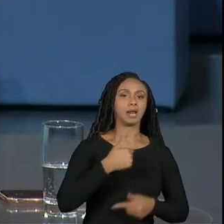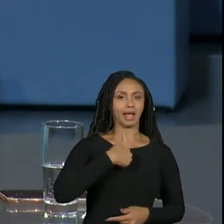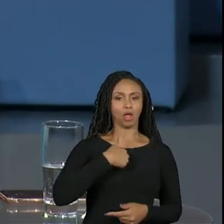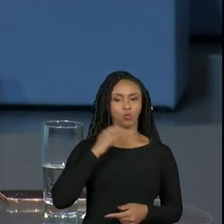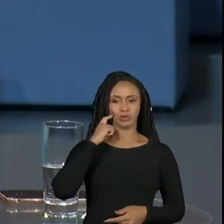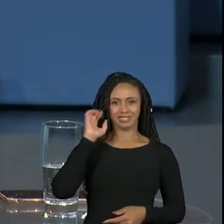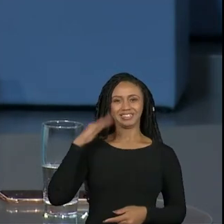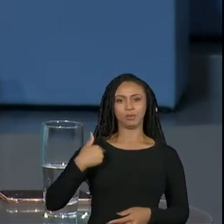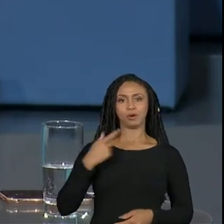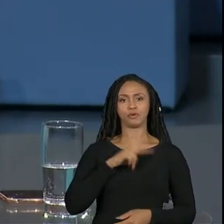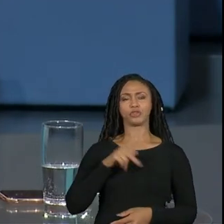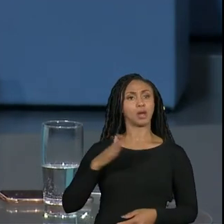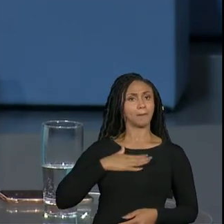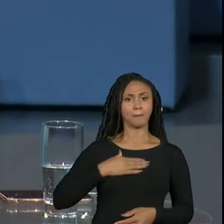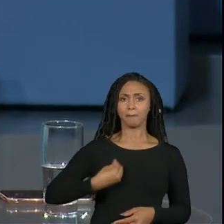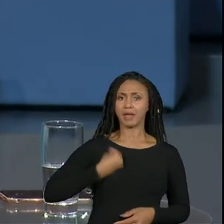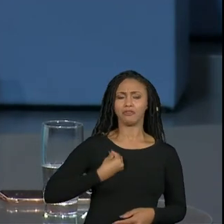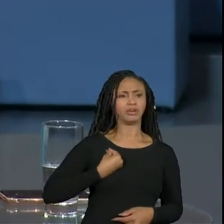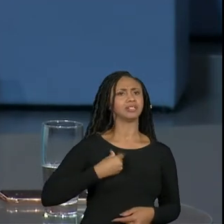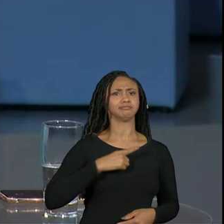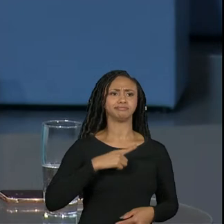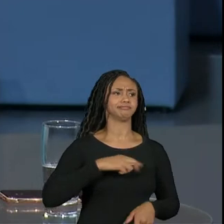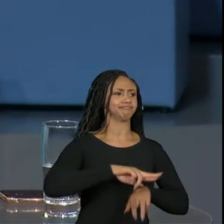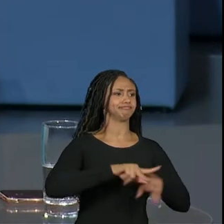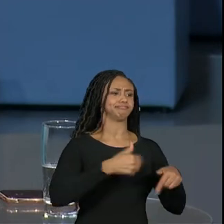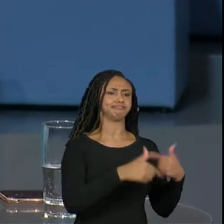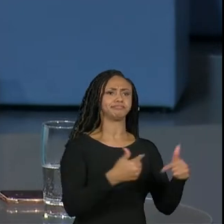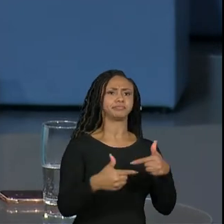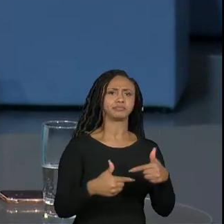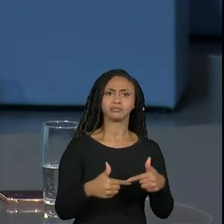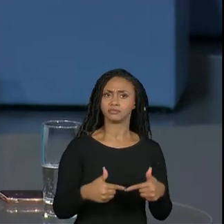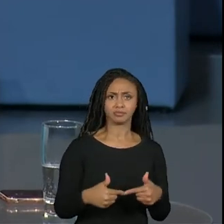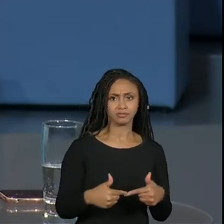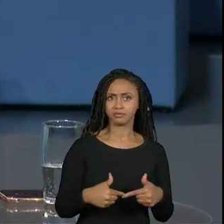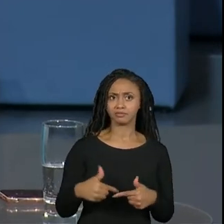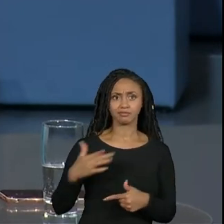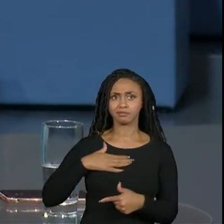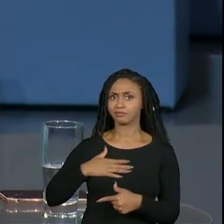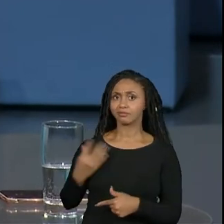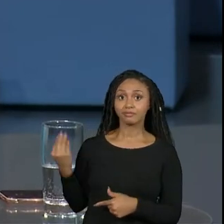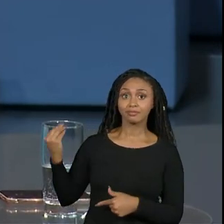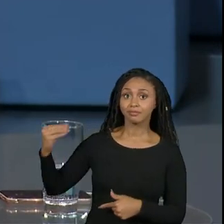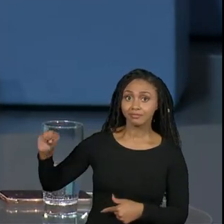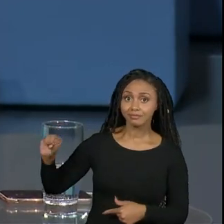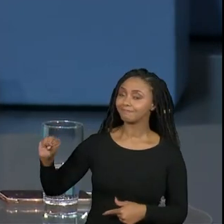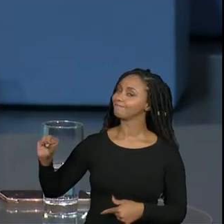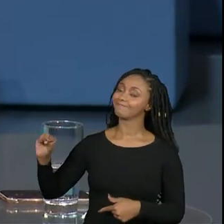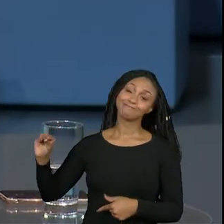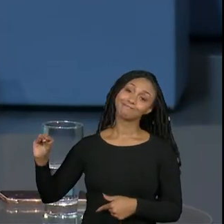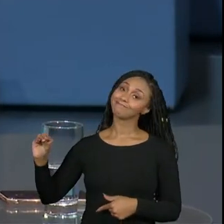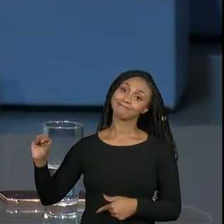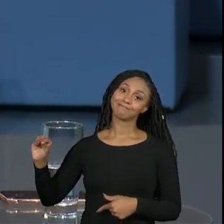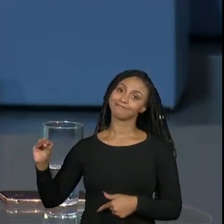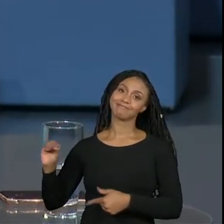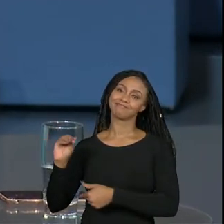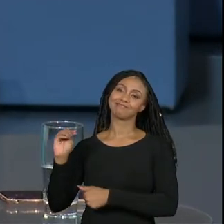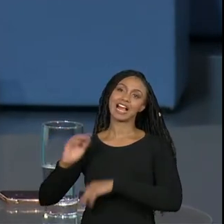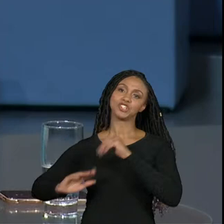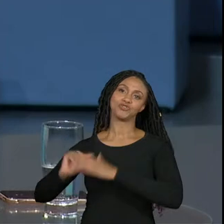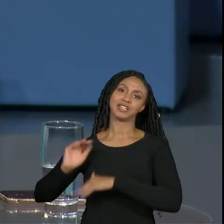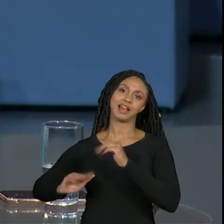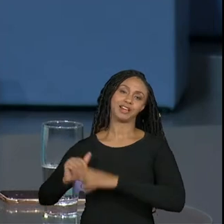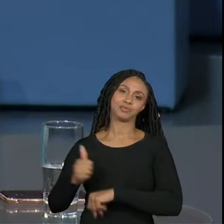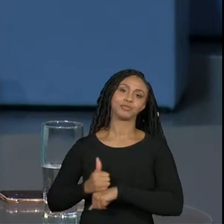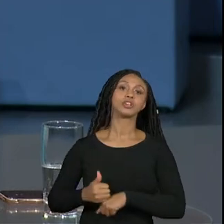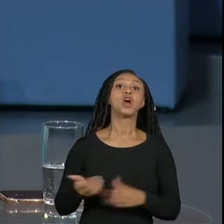Simone meu dia a dia até cheio de atividades não conta pra nada pras atividades práticas profissionais conta que nem hoje a gente